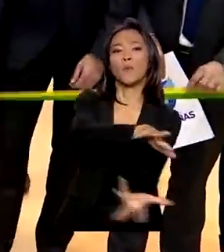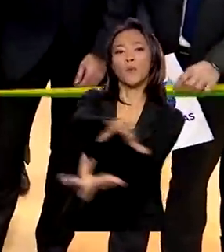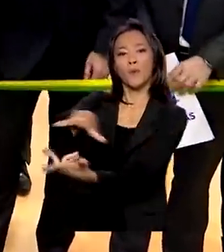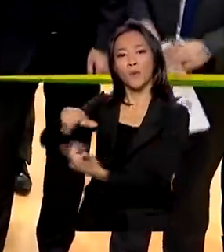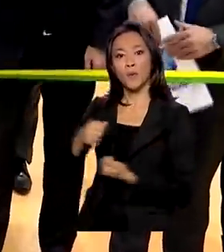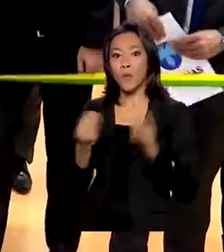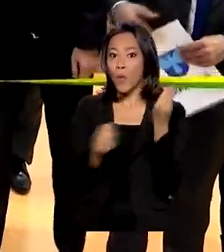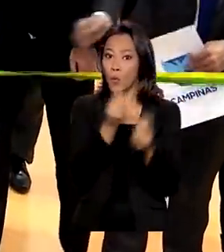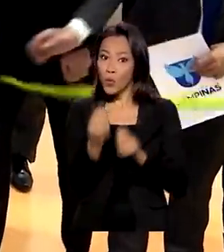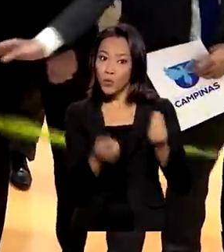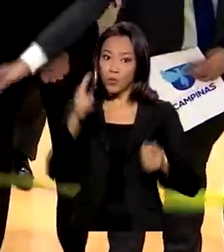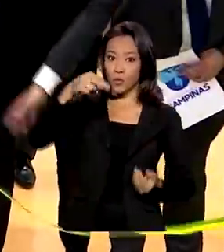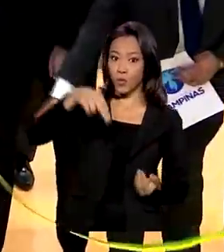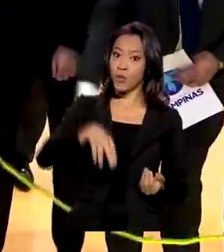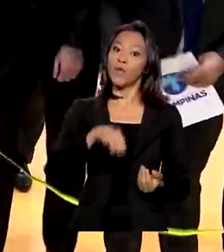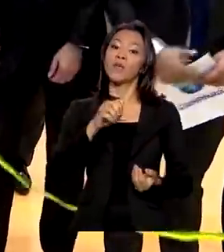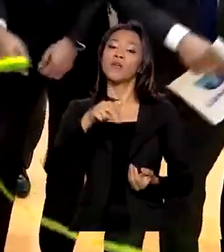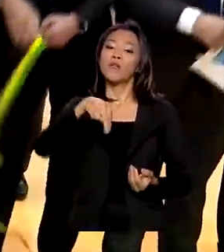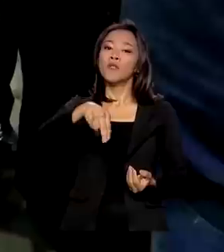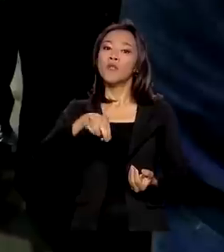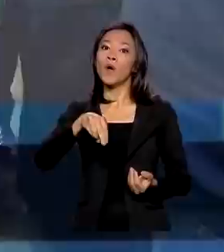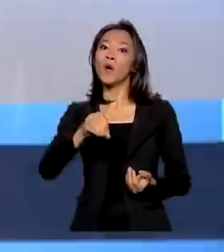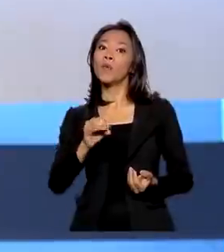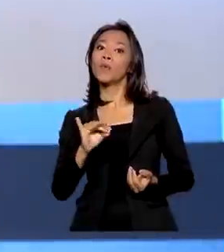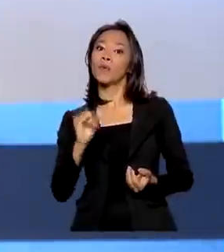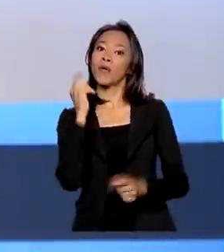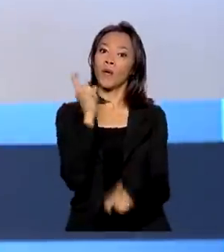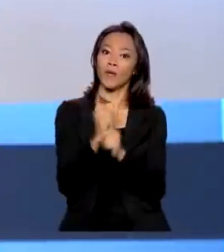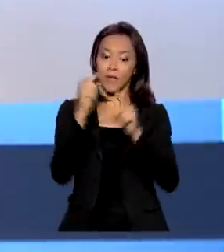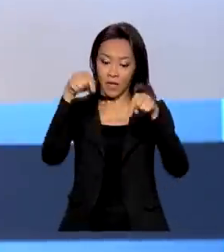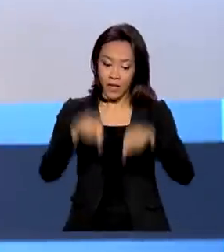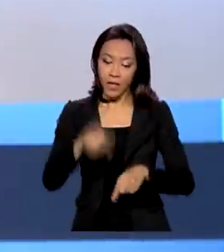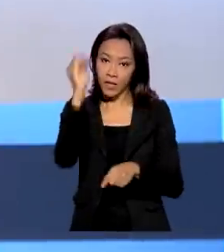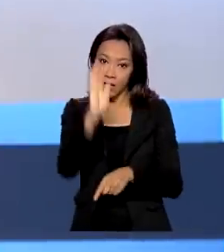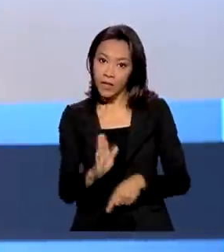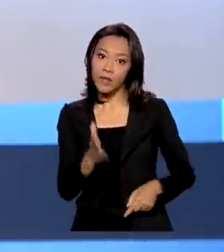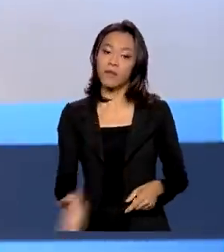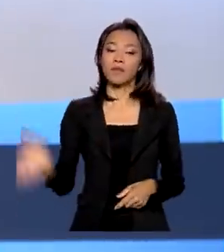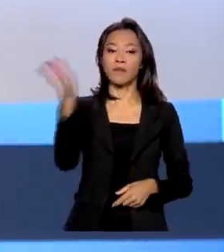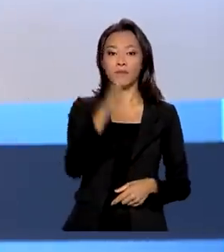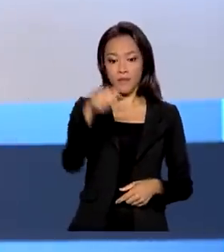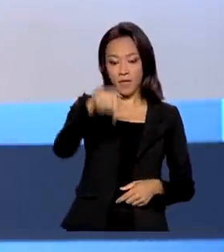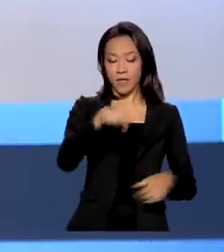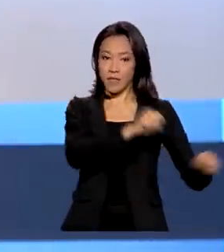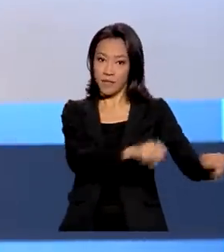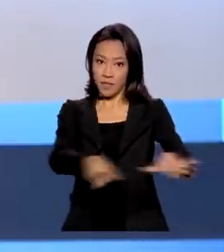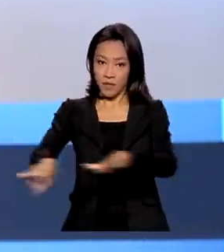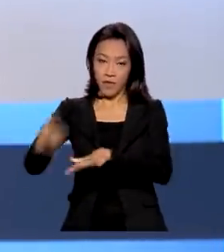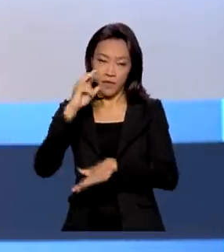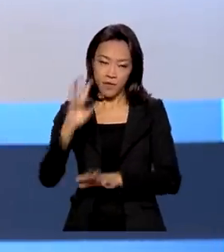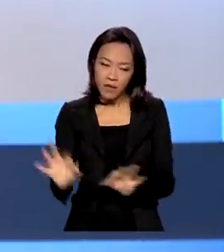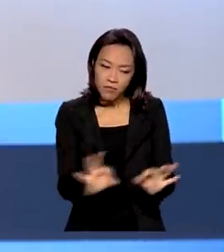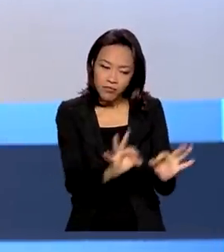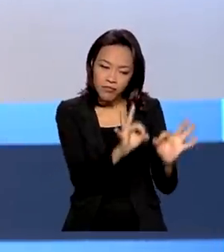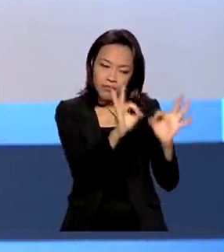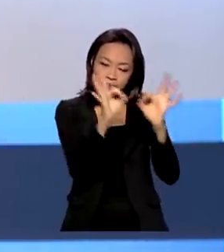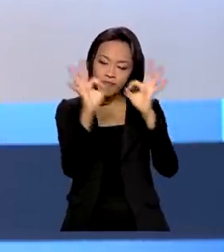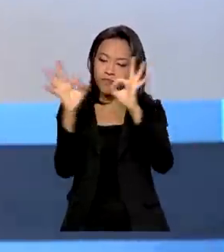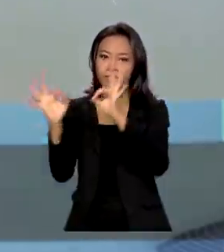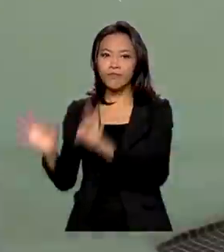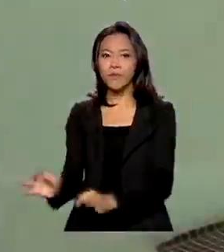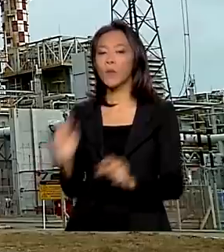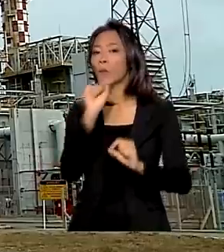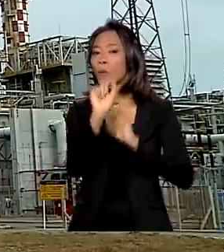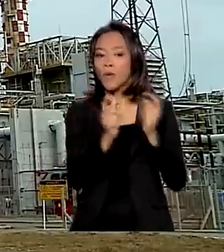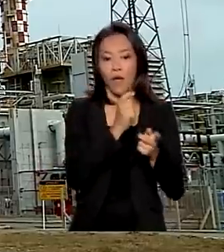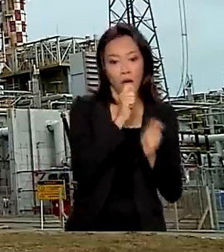do mineral que é encontrado em abundância aqui no Brasil. E durante essa semana, você vai acompanhar aqui com a gente a série